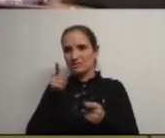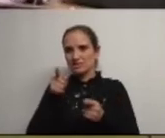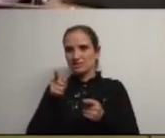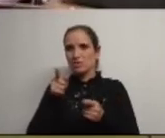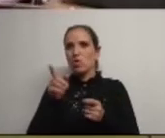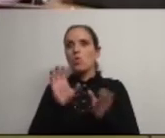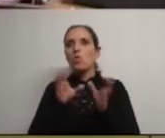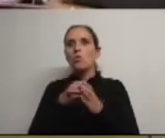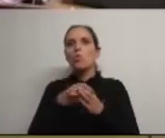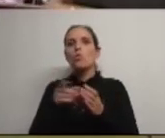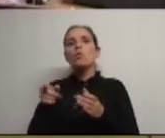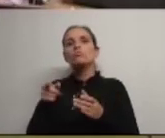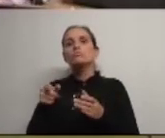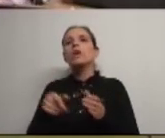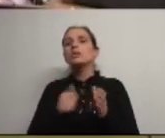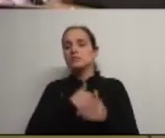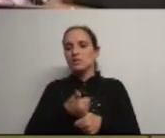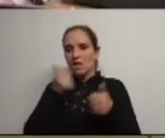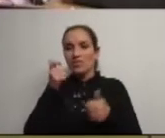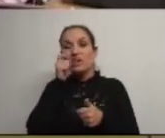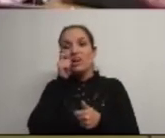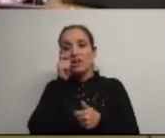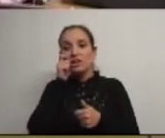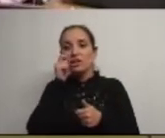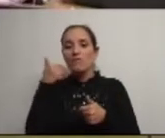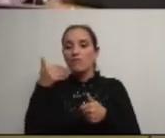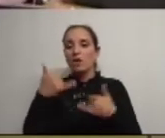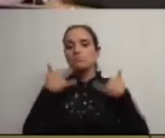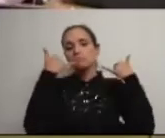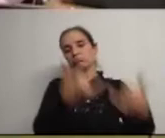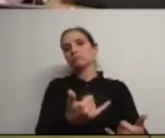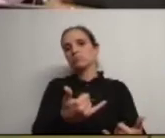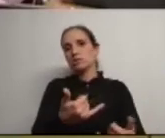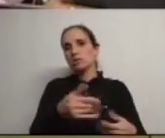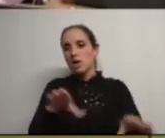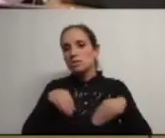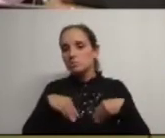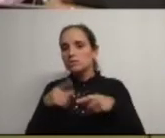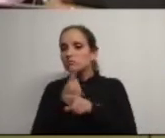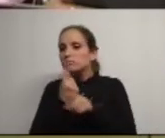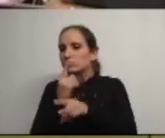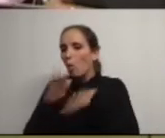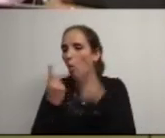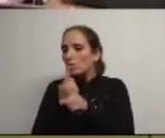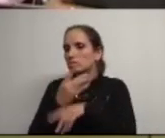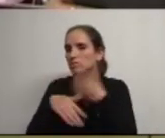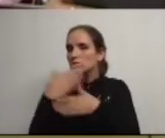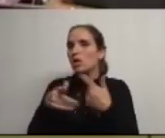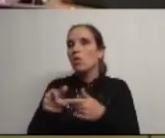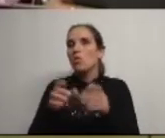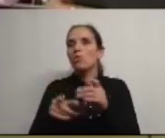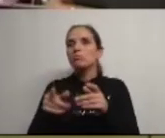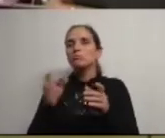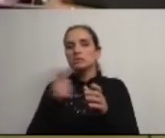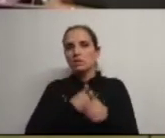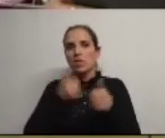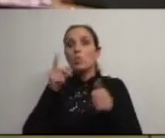do concelho e de quem irá substituir e assumir dinâmicas para o concelho aquilo que